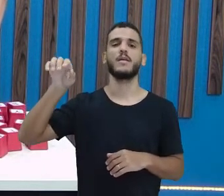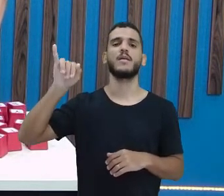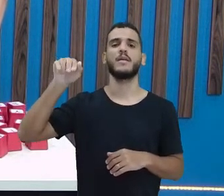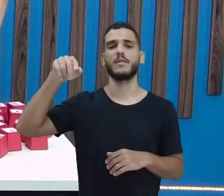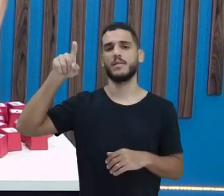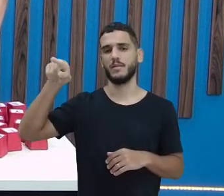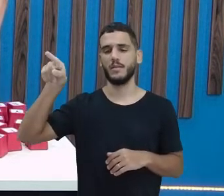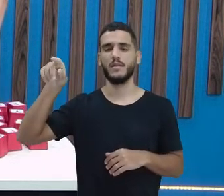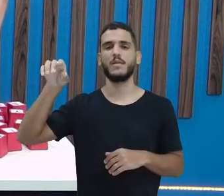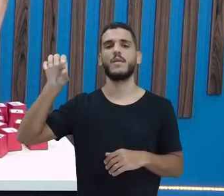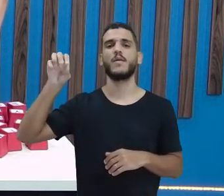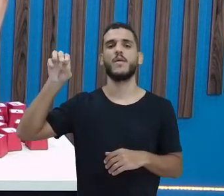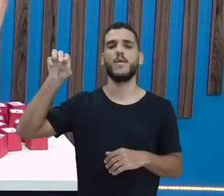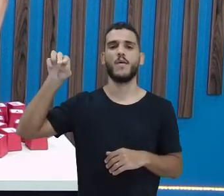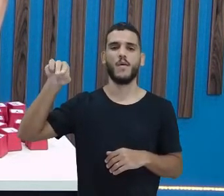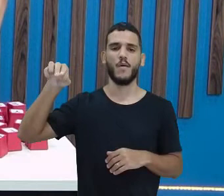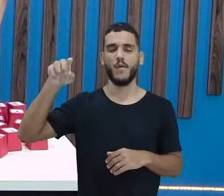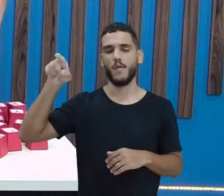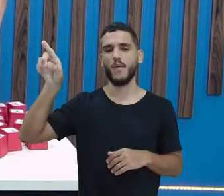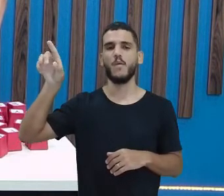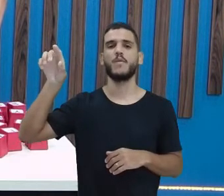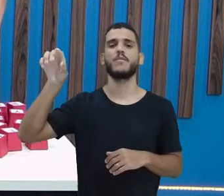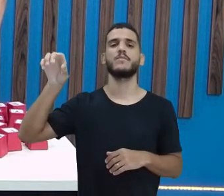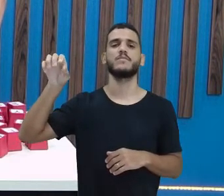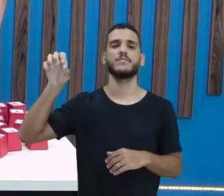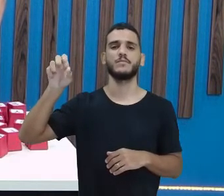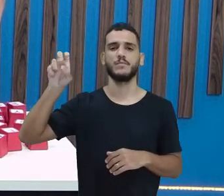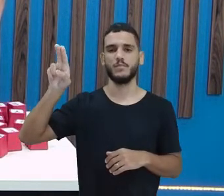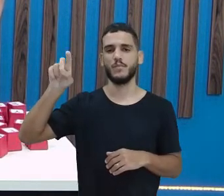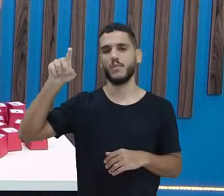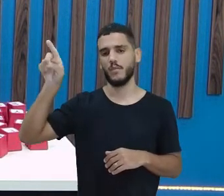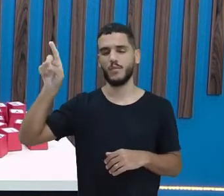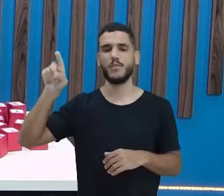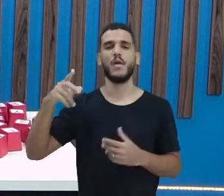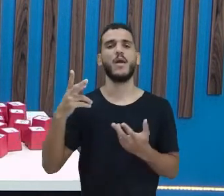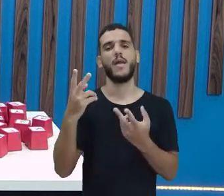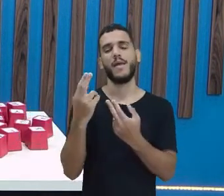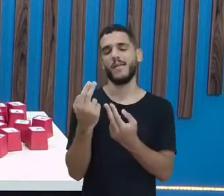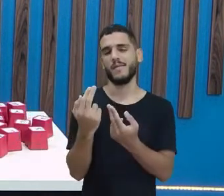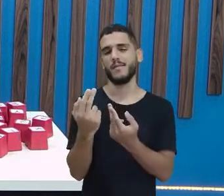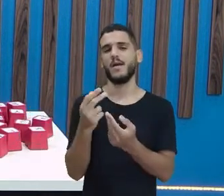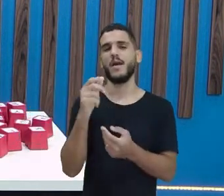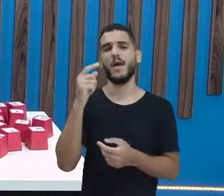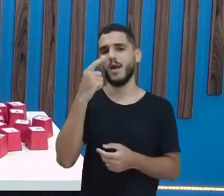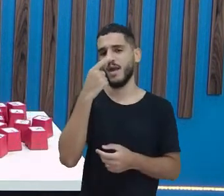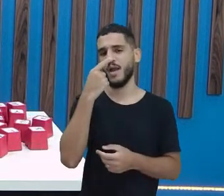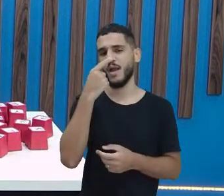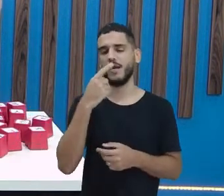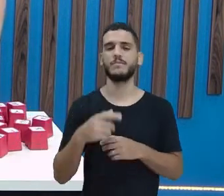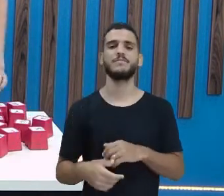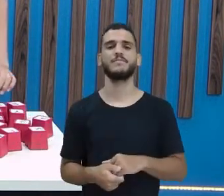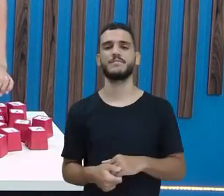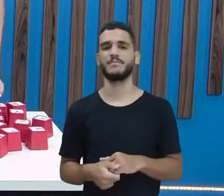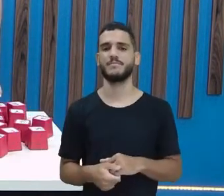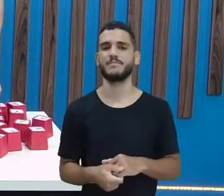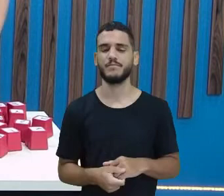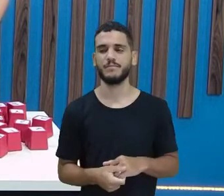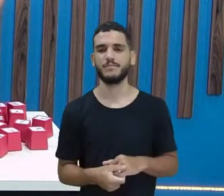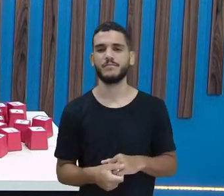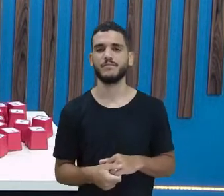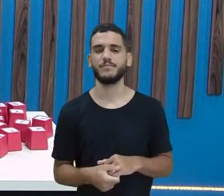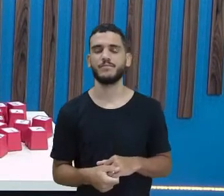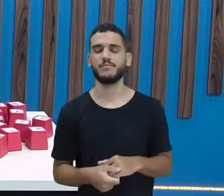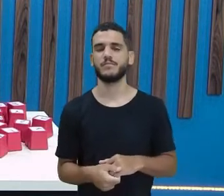U. Em todas as vogais, eu tenho também o som nasalado. A letra E, eu tenho